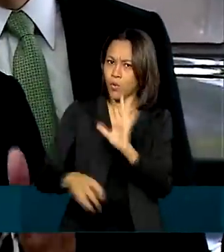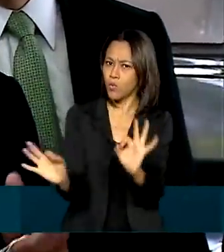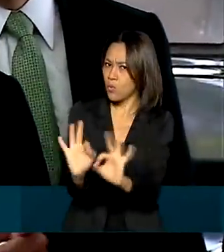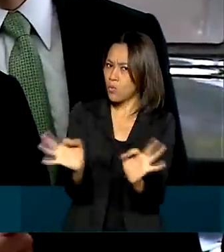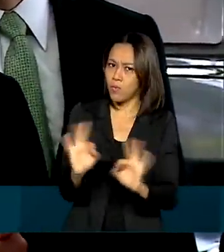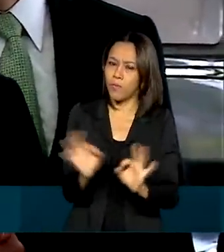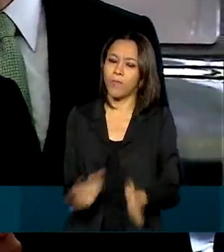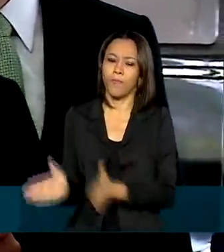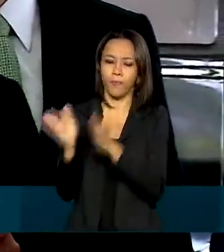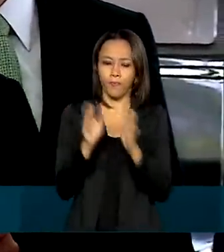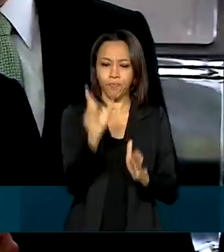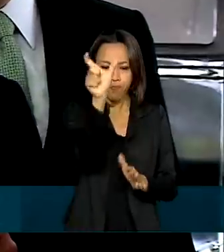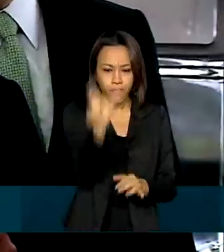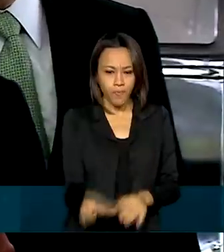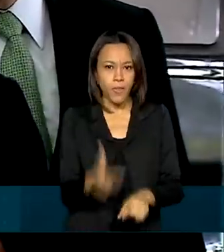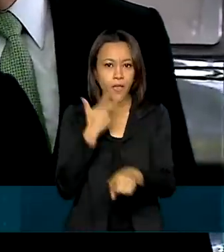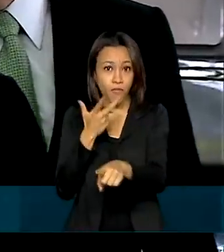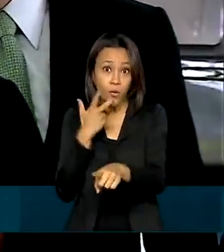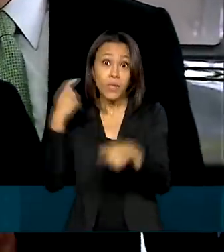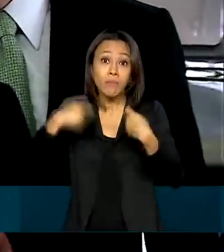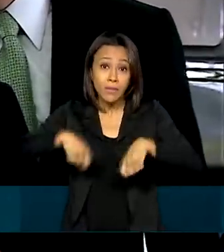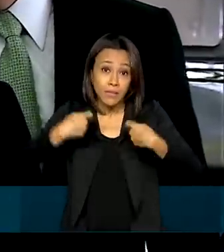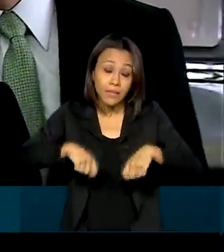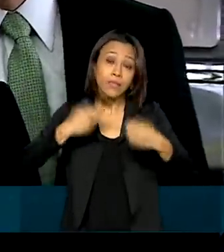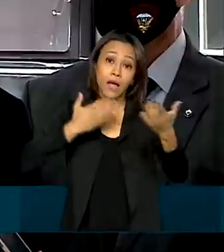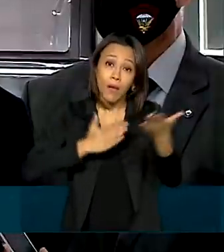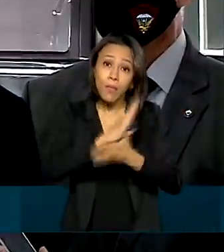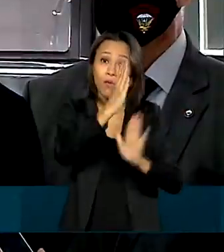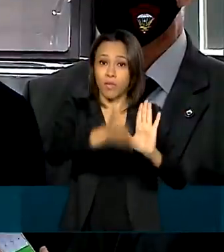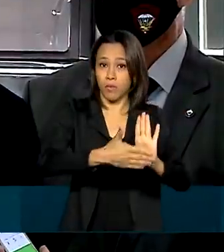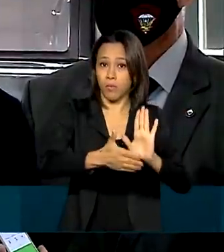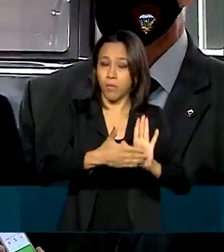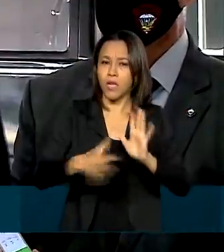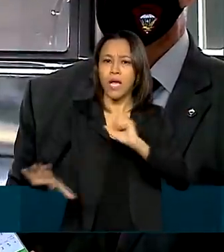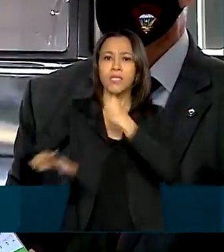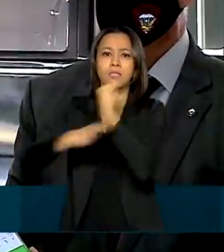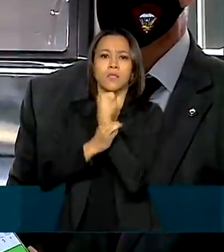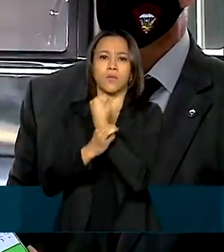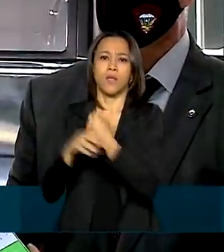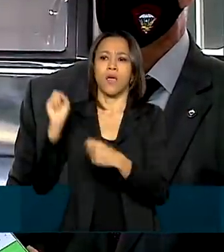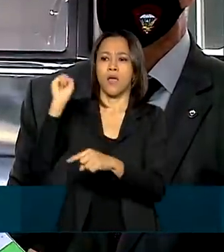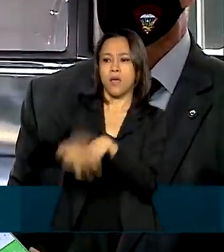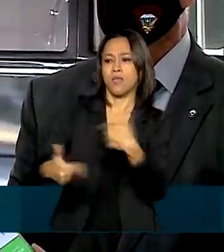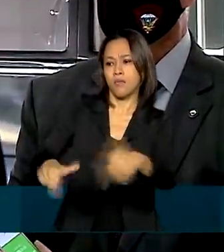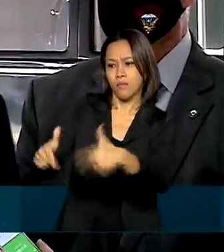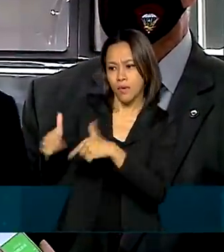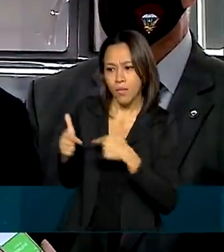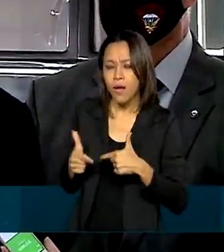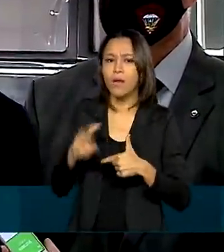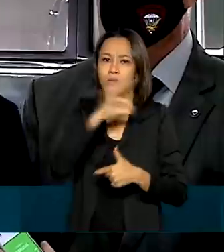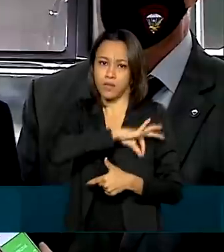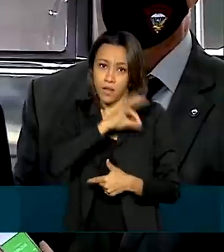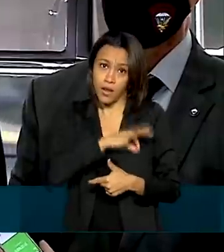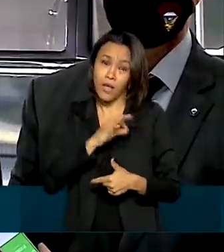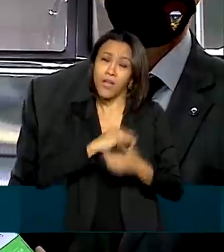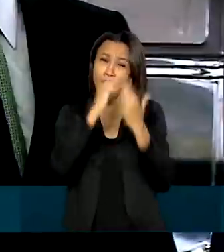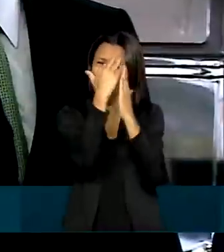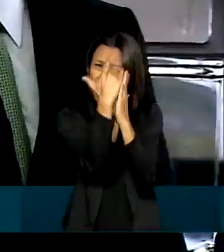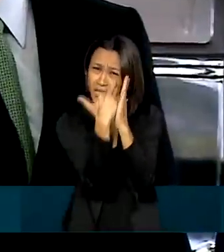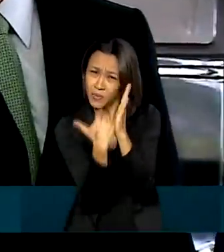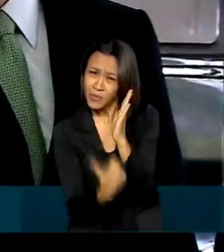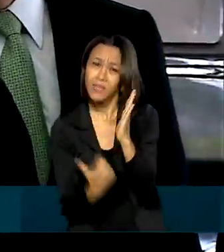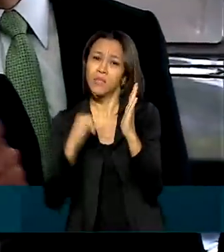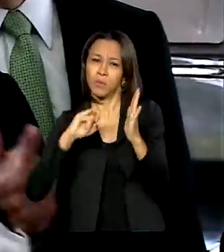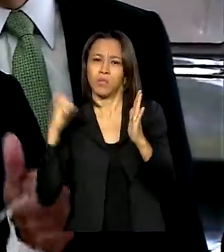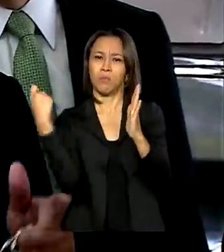destacou a necessidade de aprovar as reformas para garantir a geração de emprego e renda, desonerando a folha de pagamento.